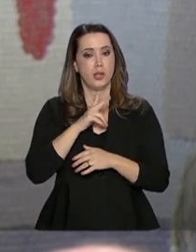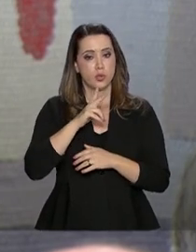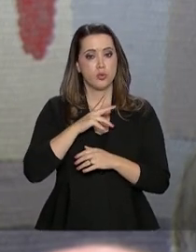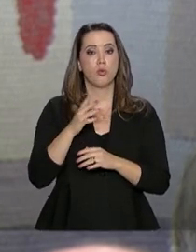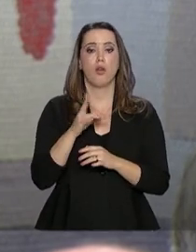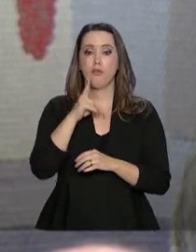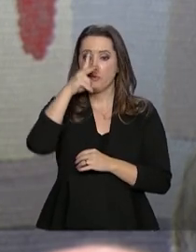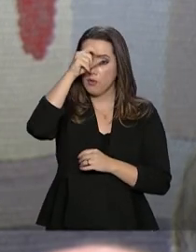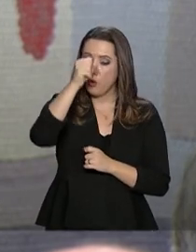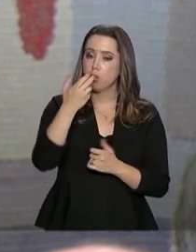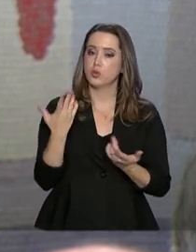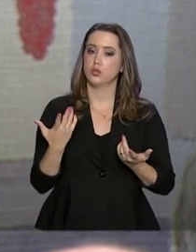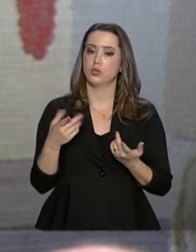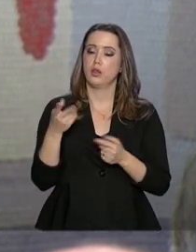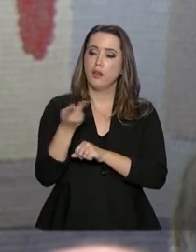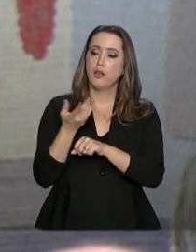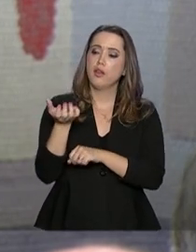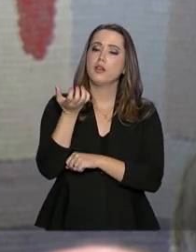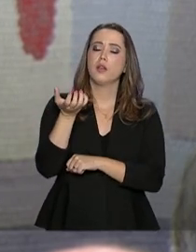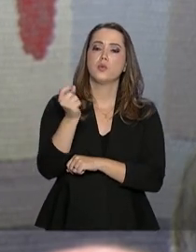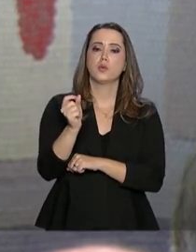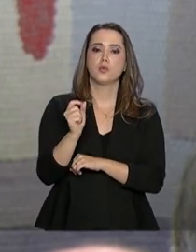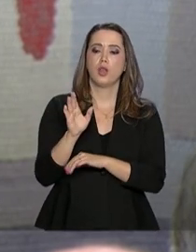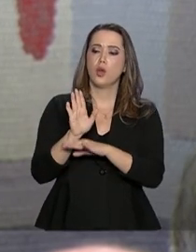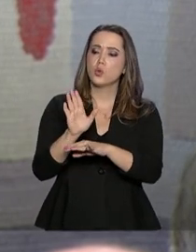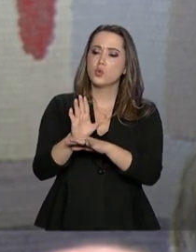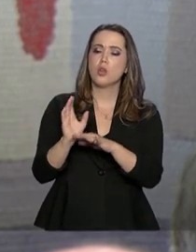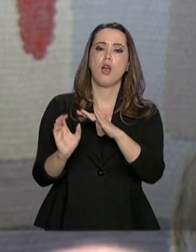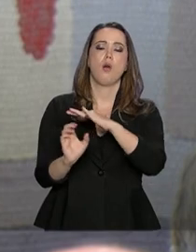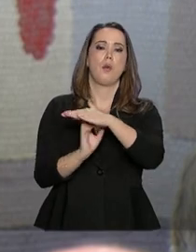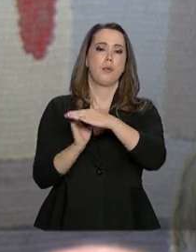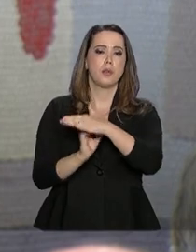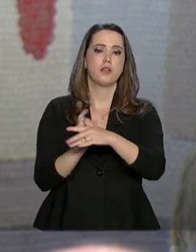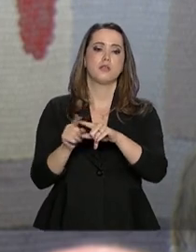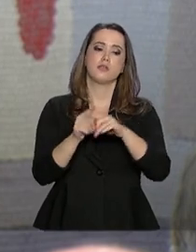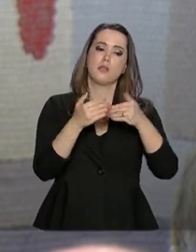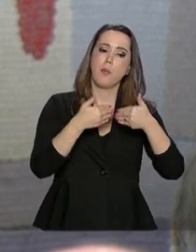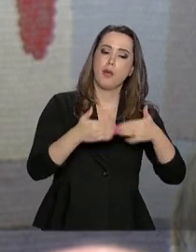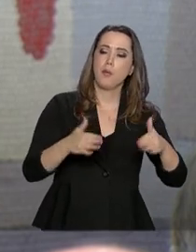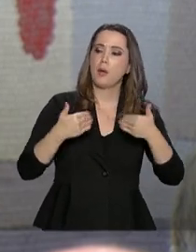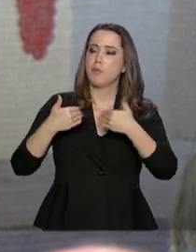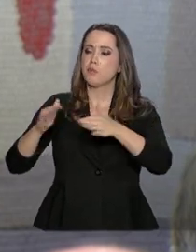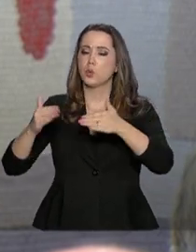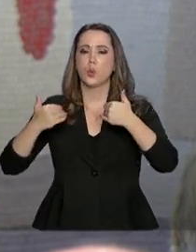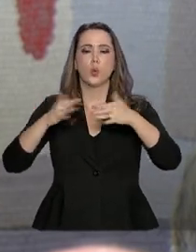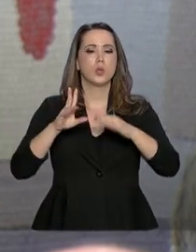Buscamos um ambiente que favoreça o empreendedor e abertura cada vez maior.